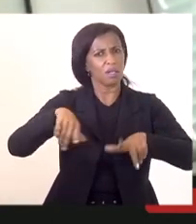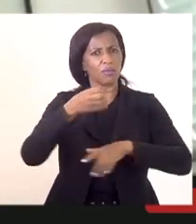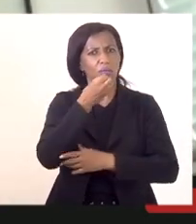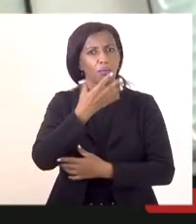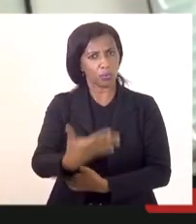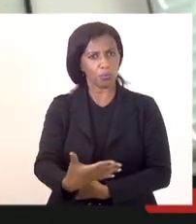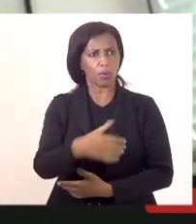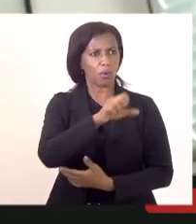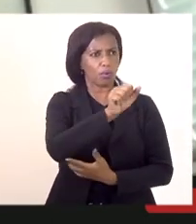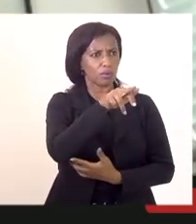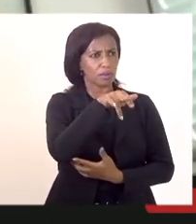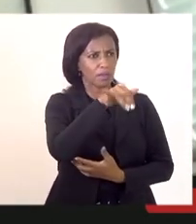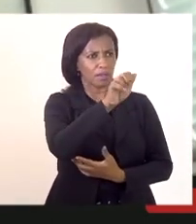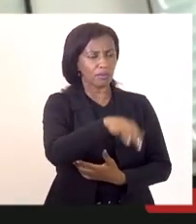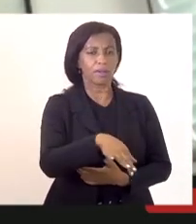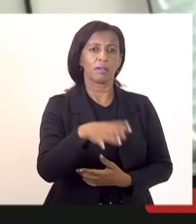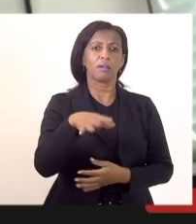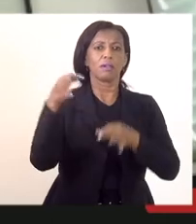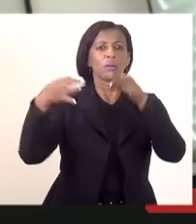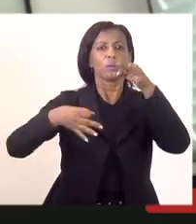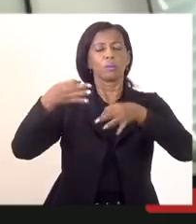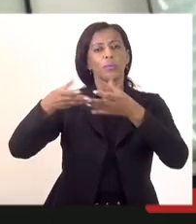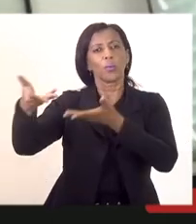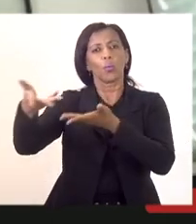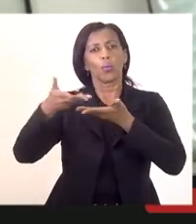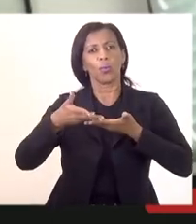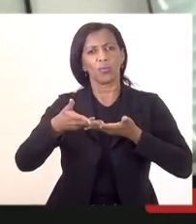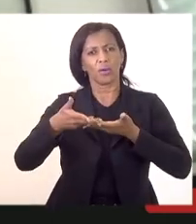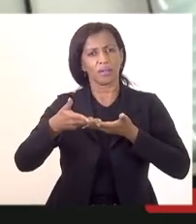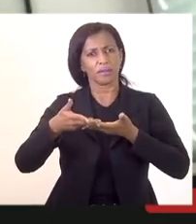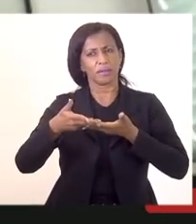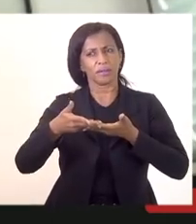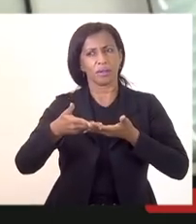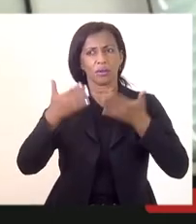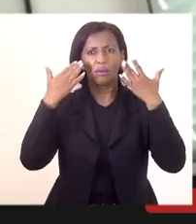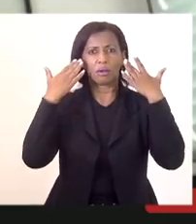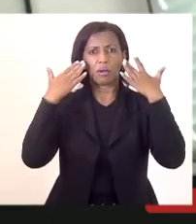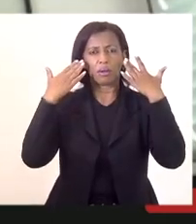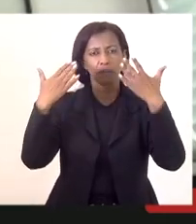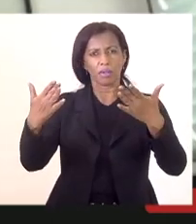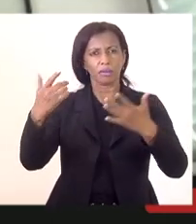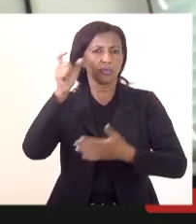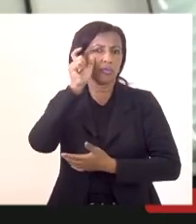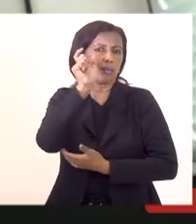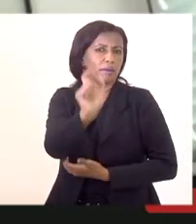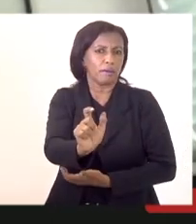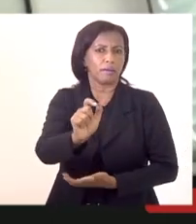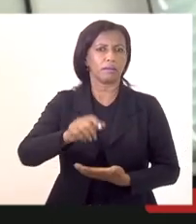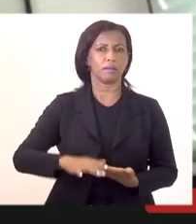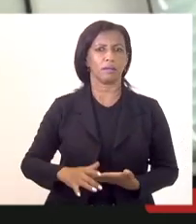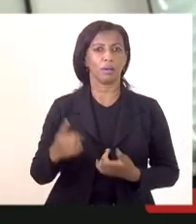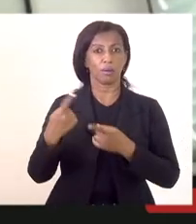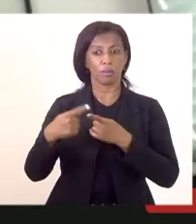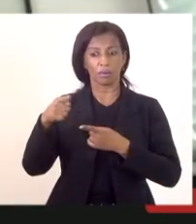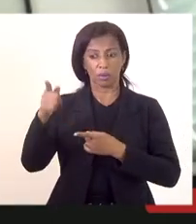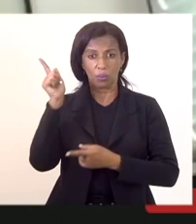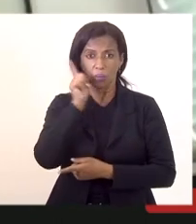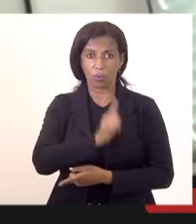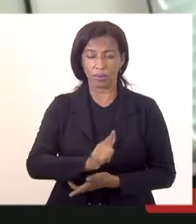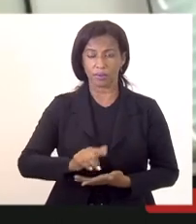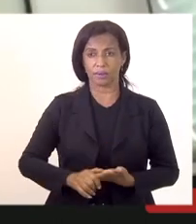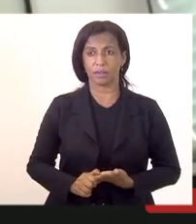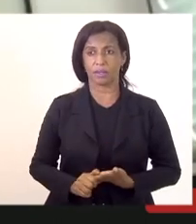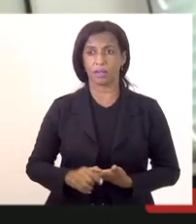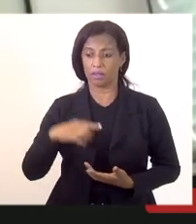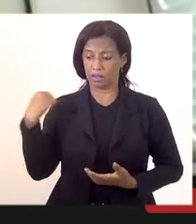deputado Serafim, que foi justamente uma convocação prévia, manifestação de interesse, porque isso consegue, deputada Marta